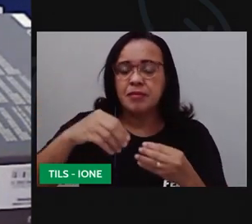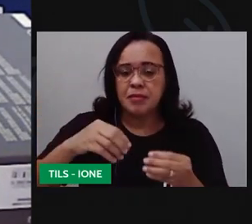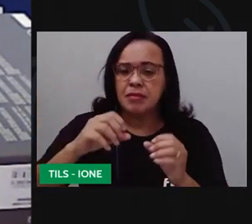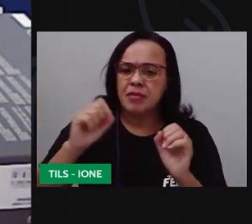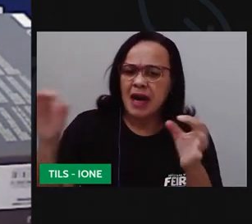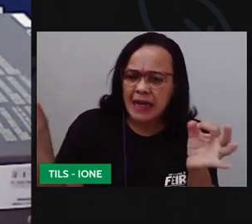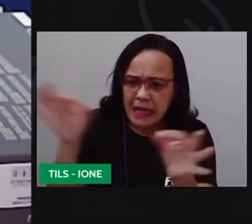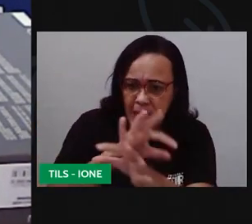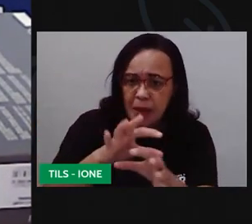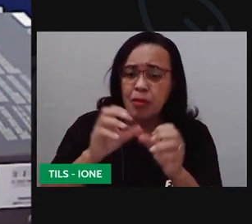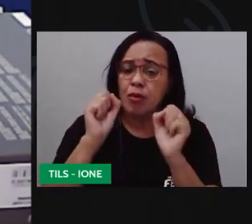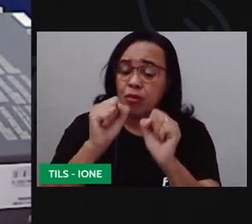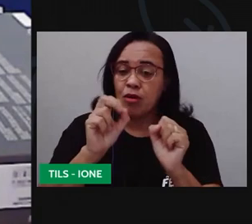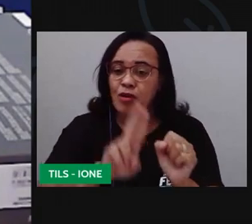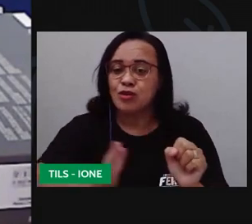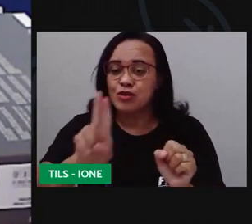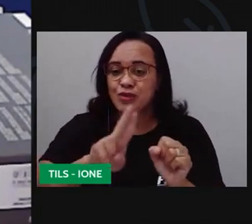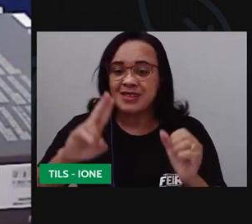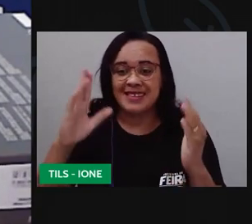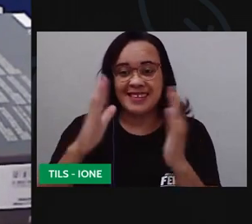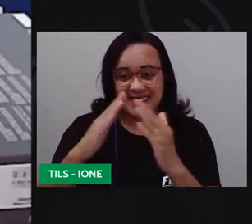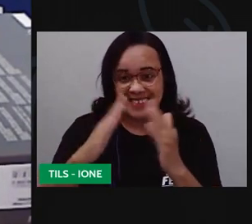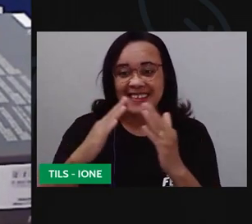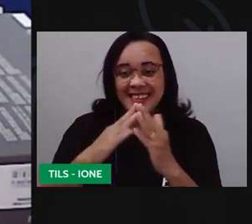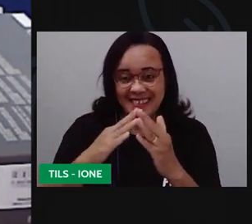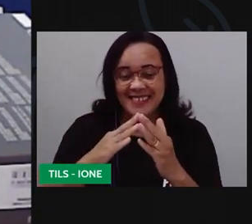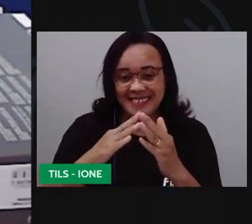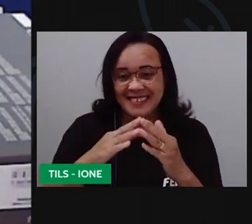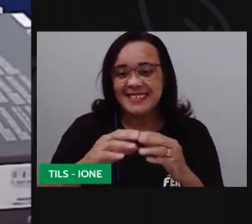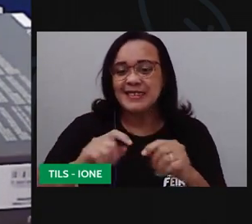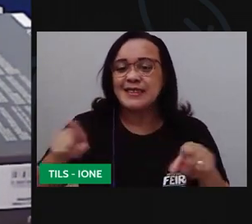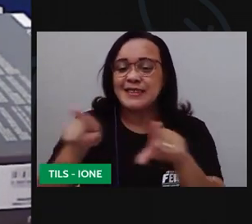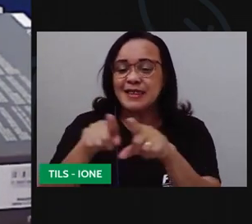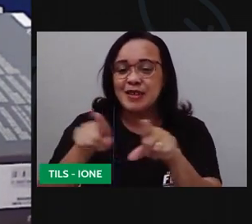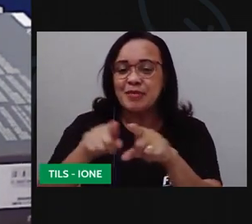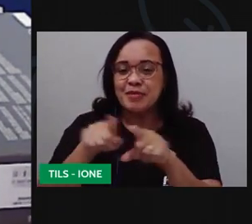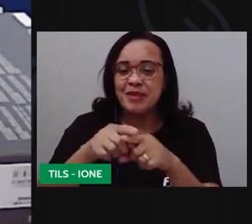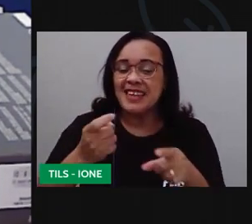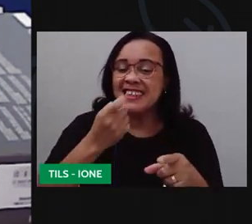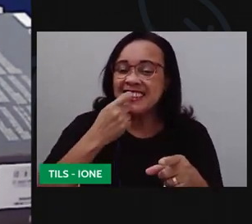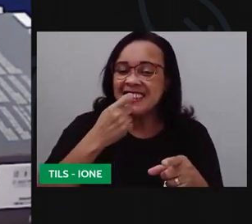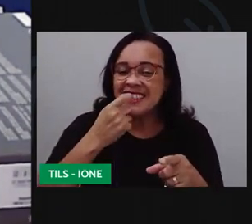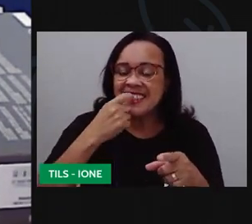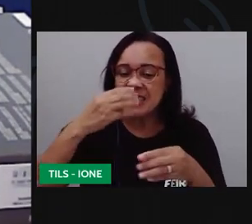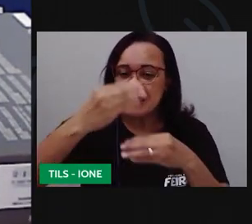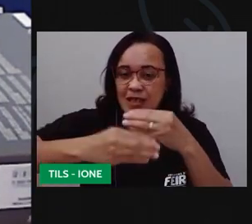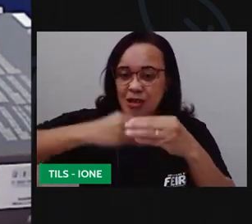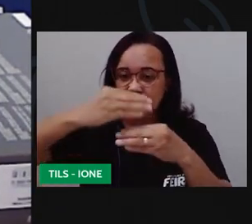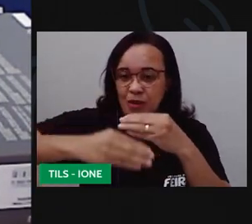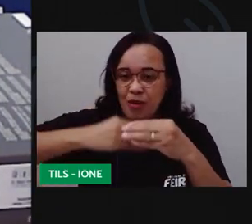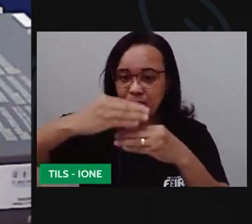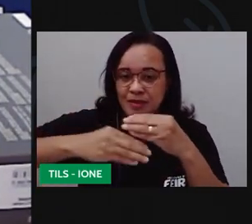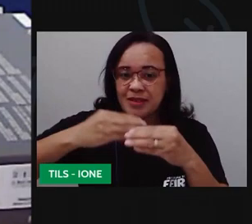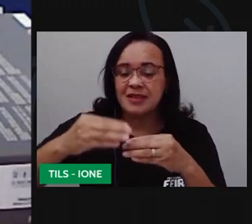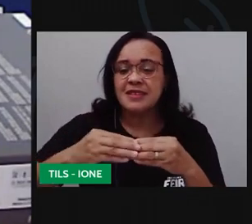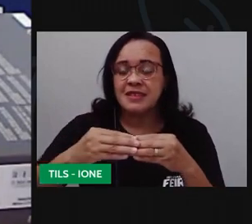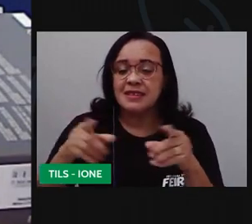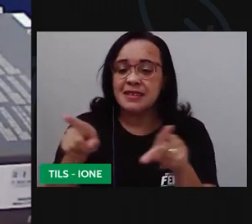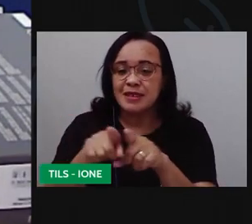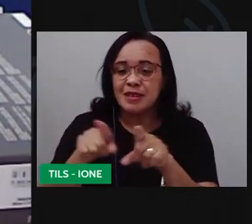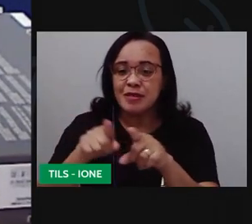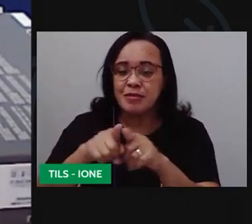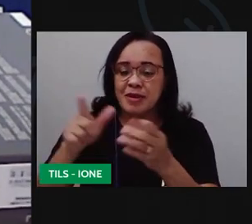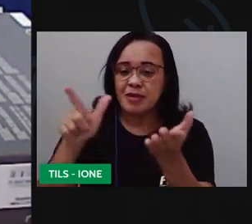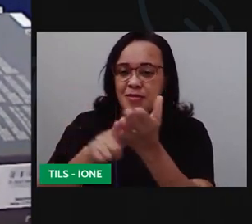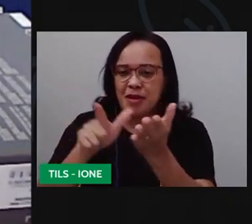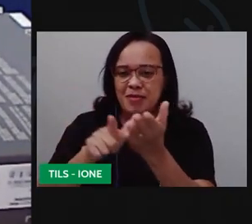sobra ali do papel alumínio na sua casa o daquele plásticozinho que a gente põe em queijo em presunto e rolinho de papel higiênico esse